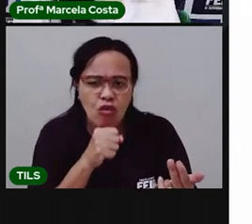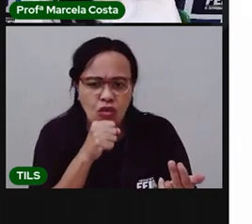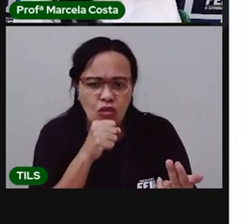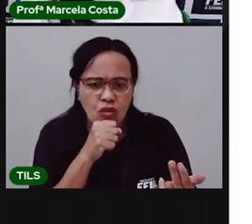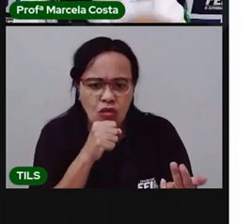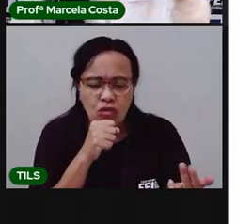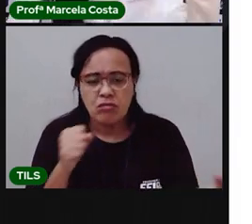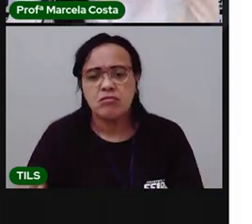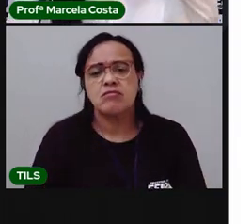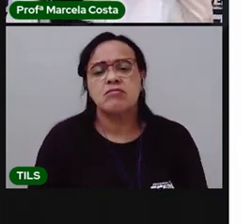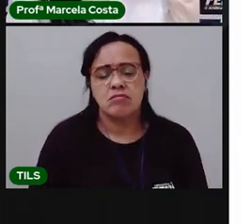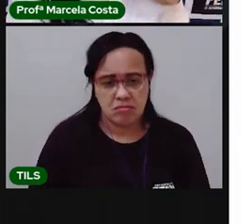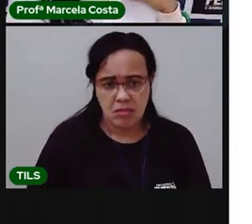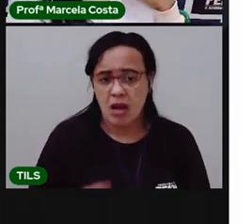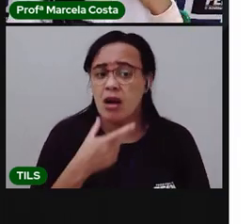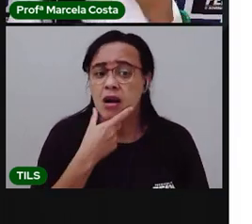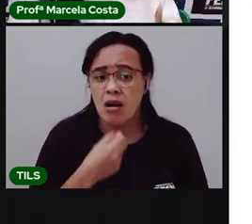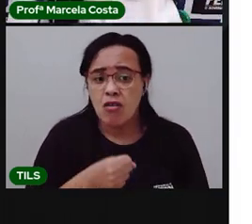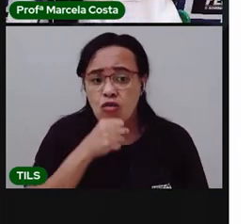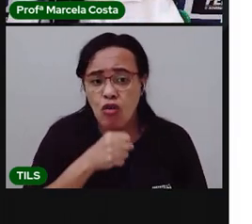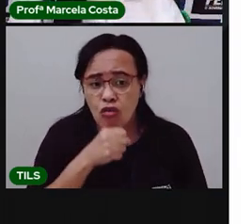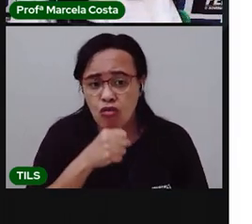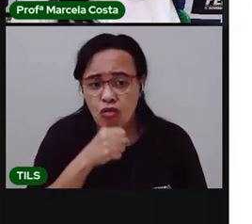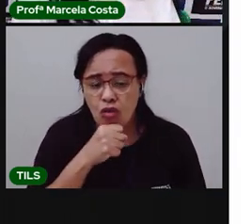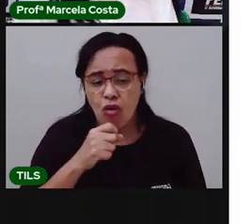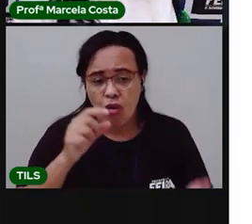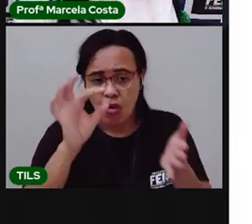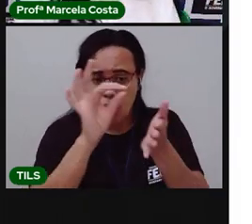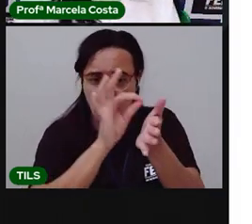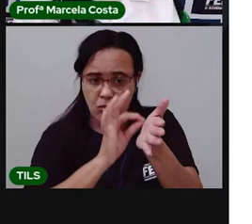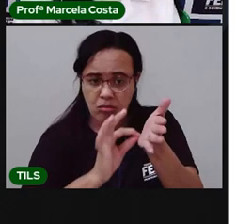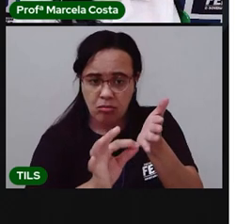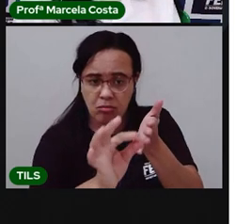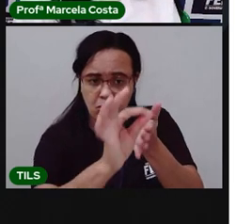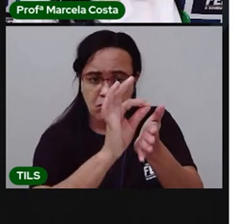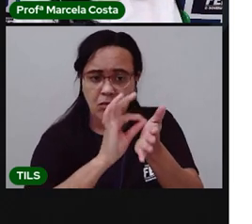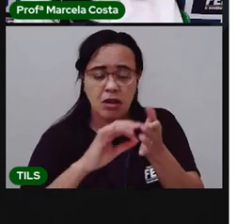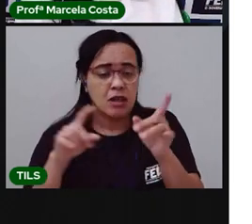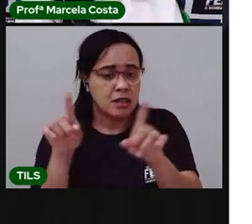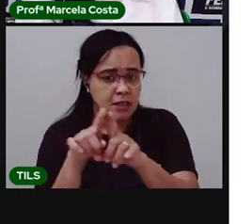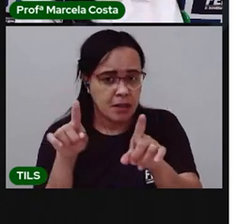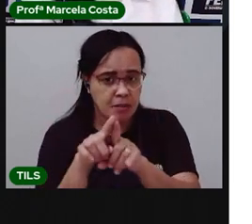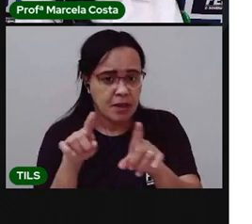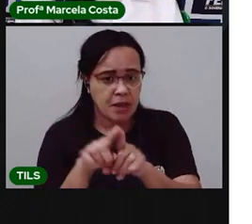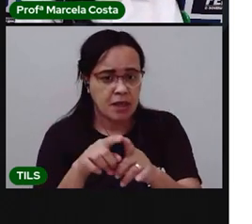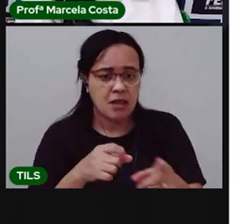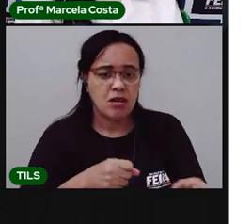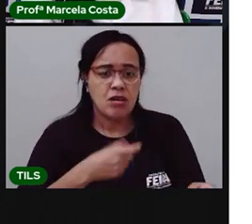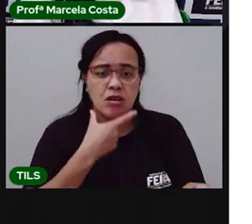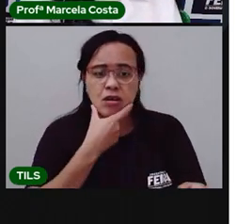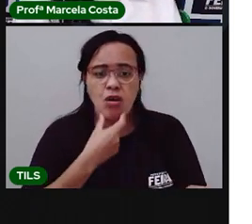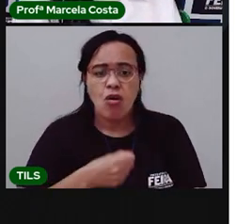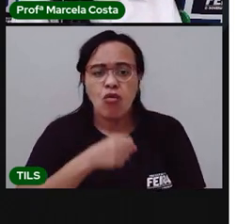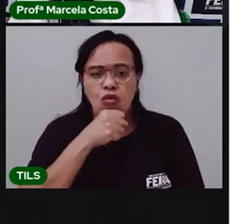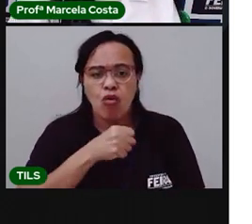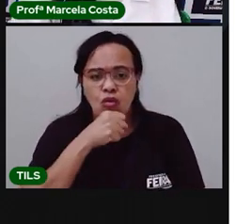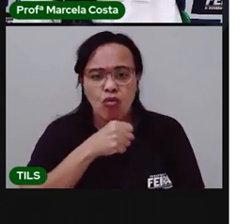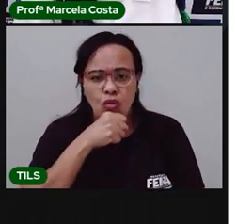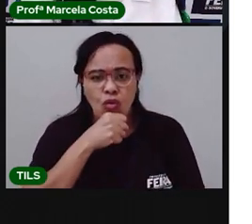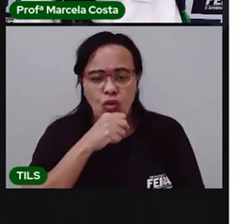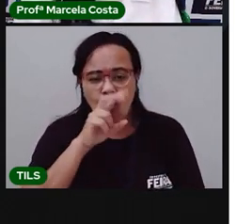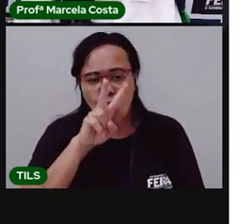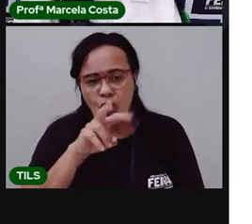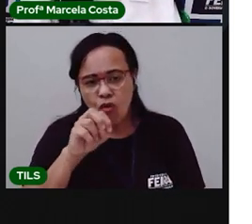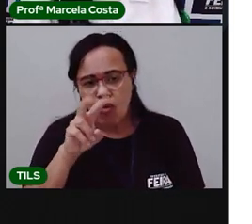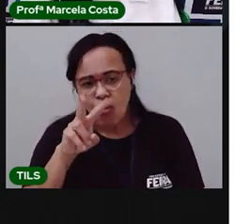também. Eu vou circulando daqui e você circula daí. Ó, vovô. Vovô começa com que